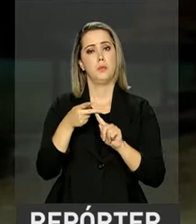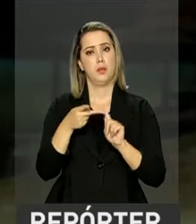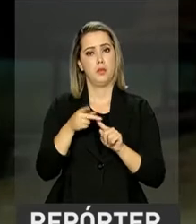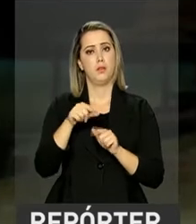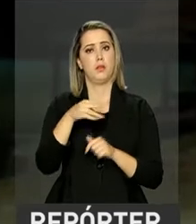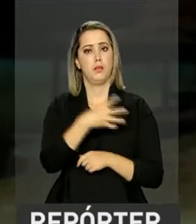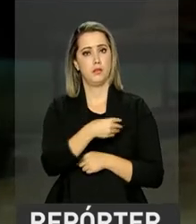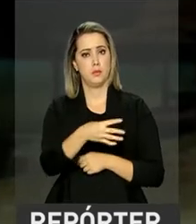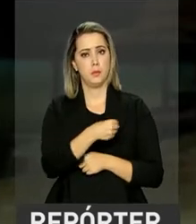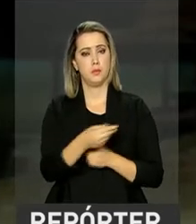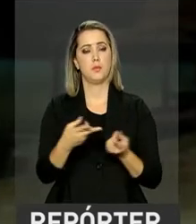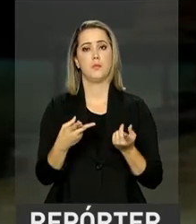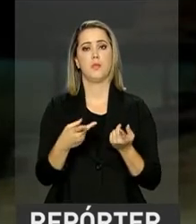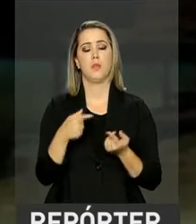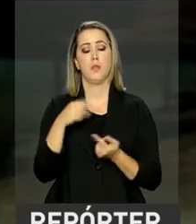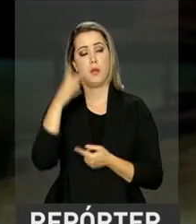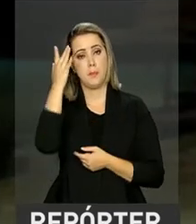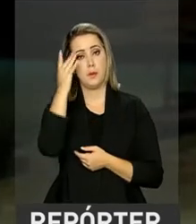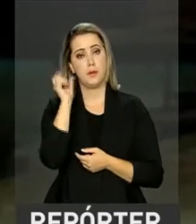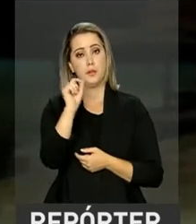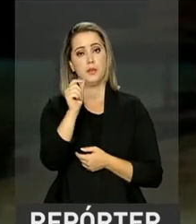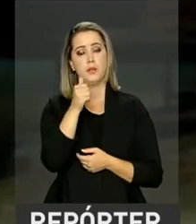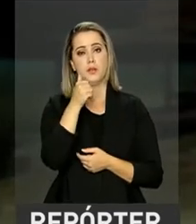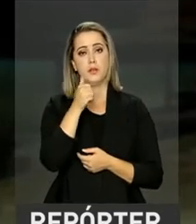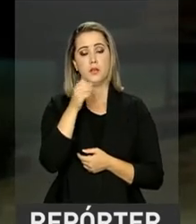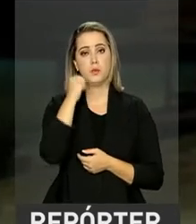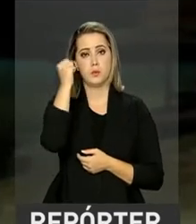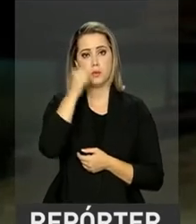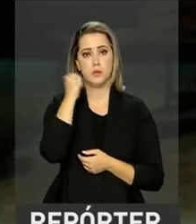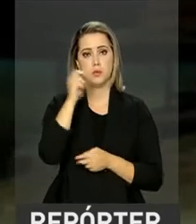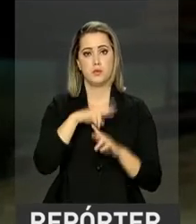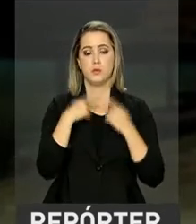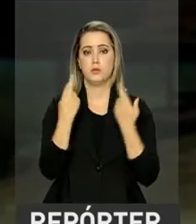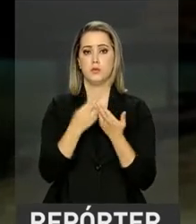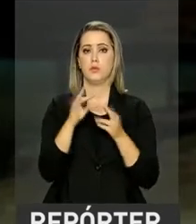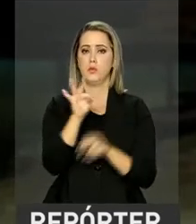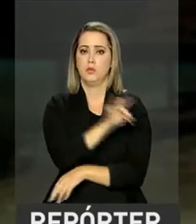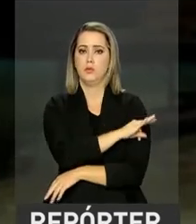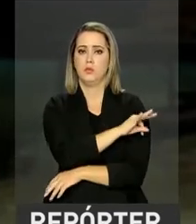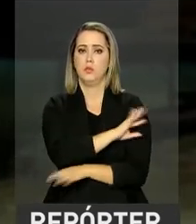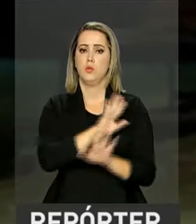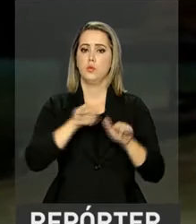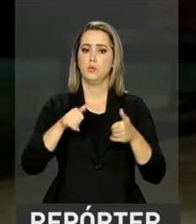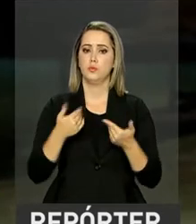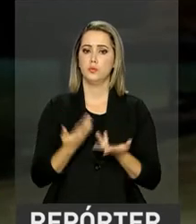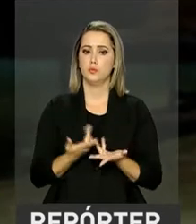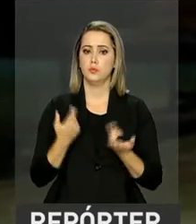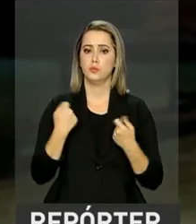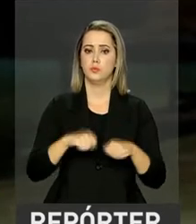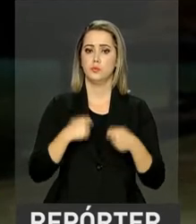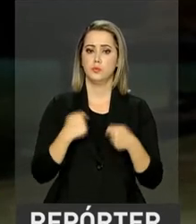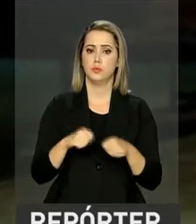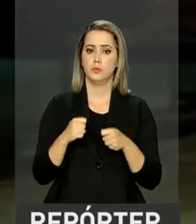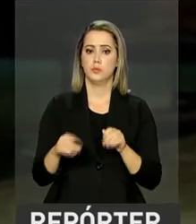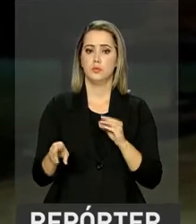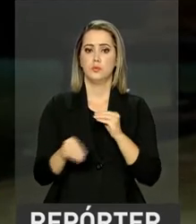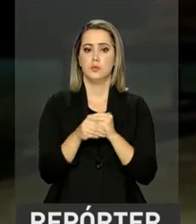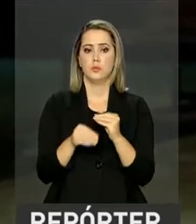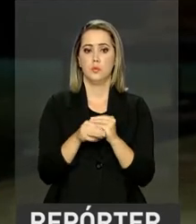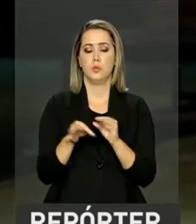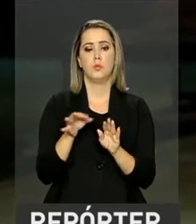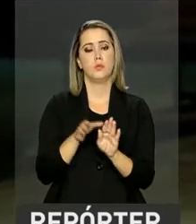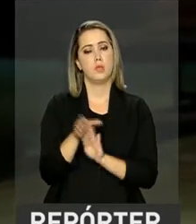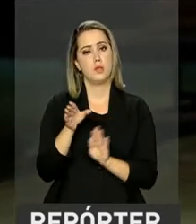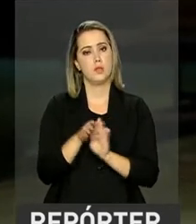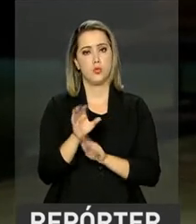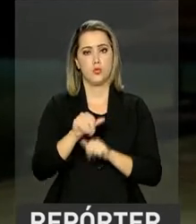amamentando. Amanhã, os senadores vão fazer uma reunião técnica para definir quais medidas vão receber essas sugestões